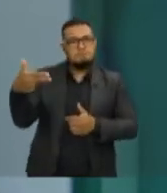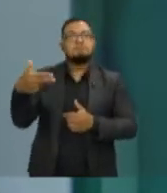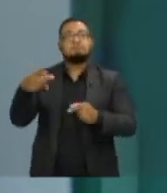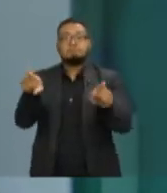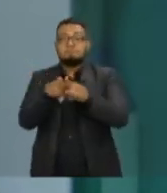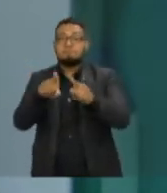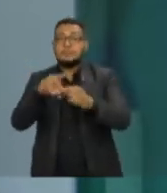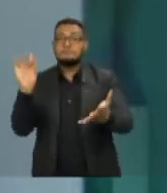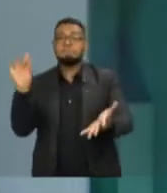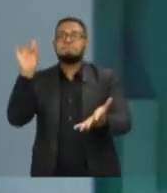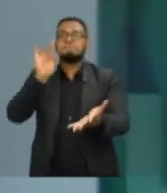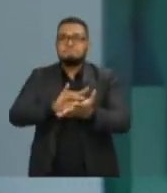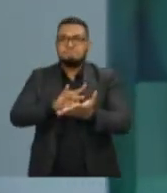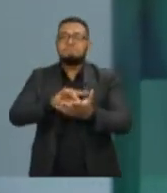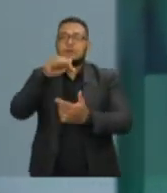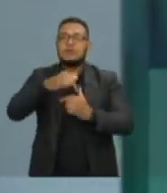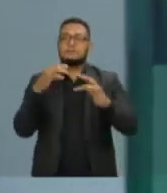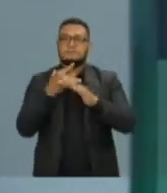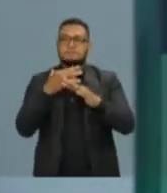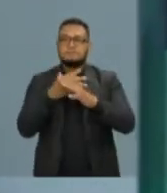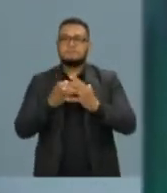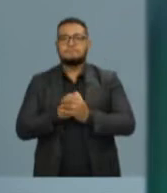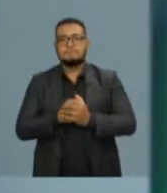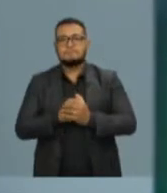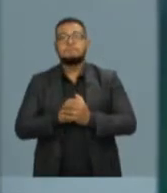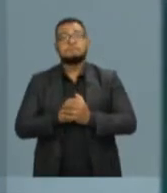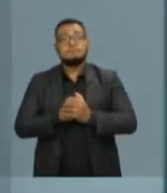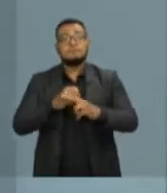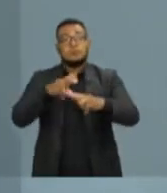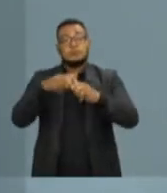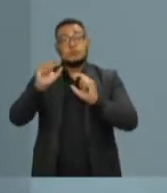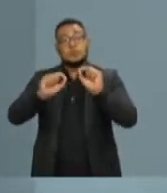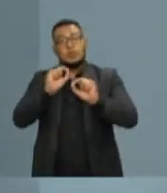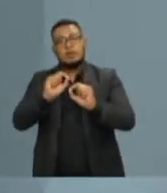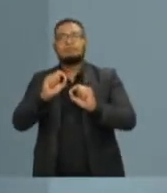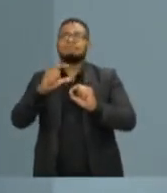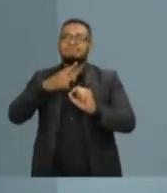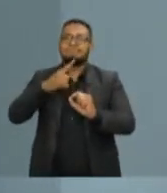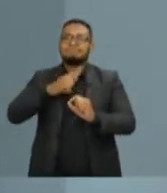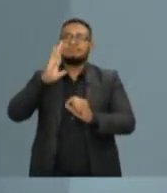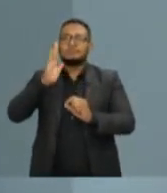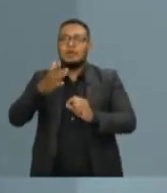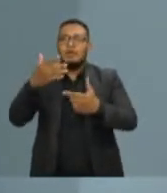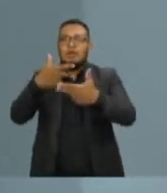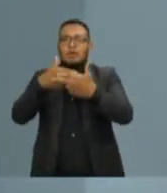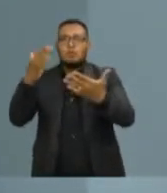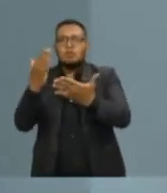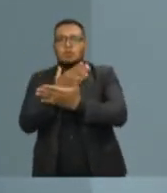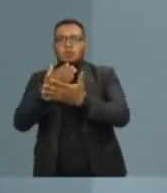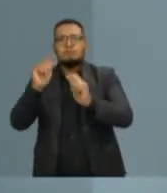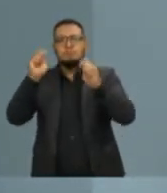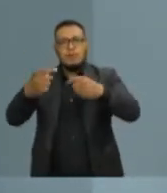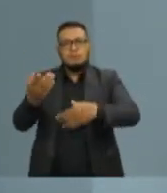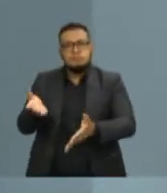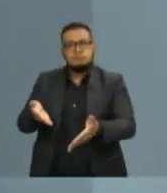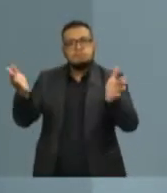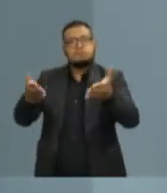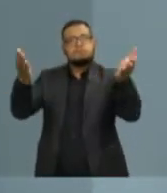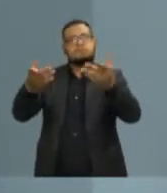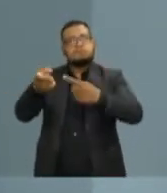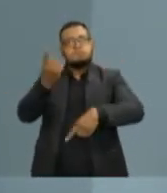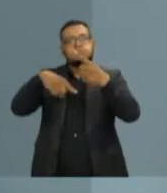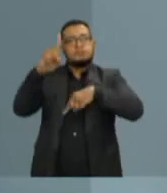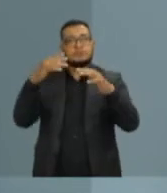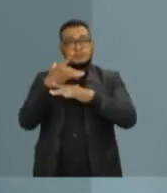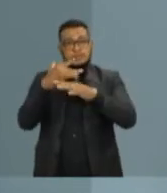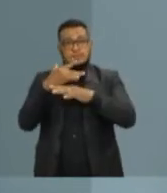efetivamente cuida da cidade, mas que precisa ser revisto, porque ele traz alguns entraves ao desenvolvimento da cidade. Nós temos o